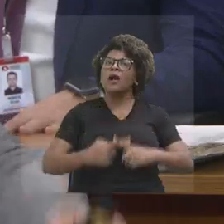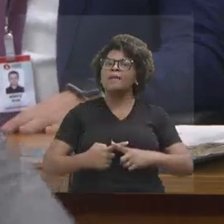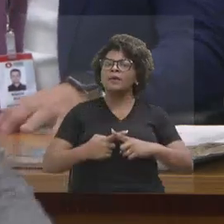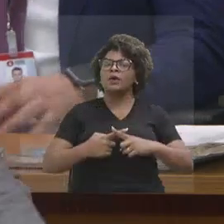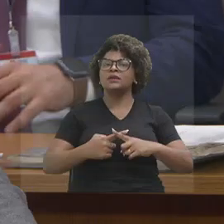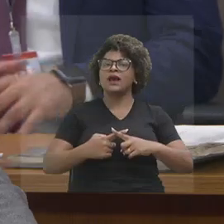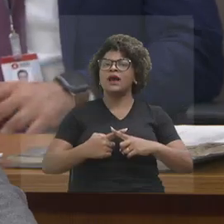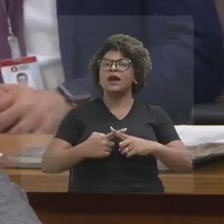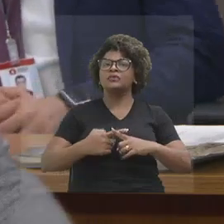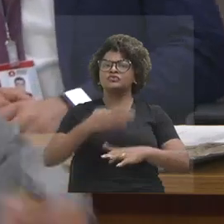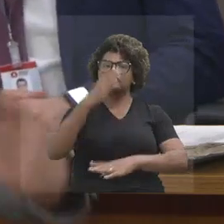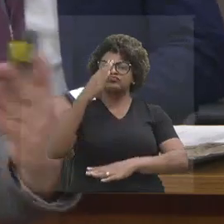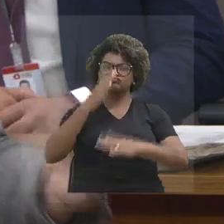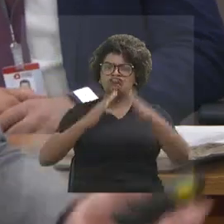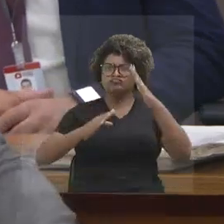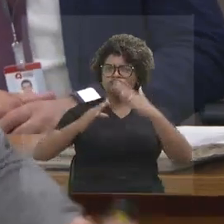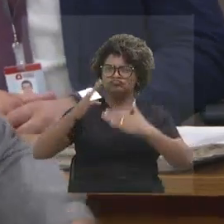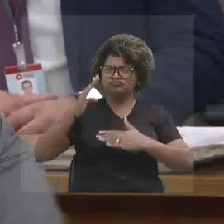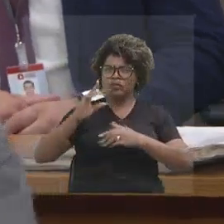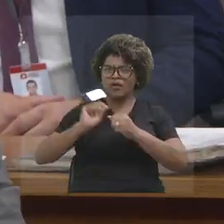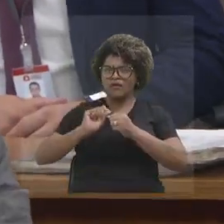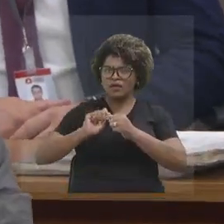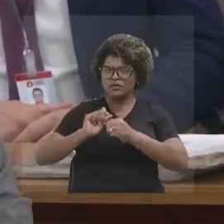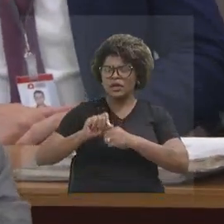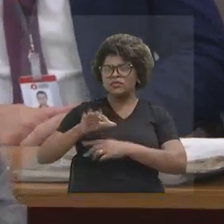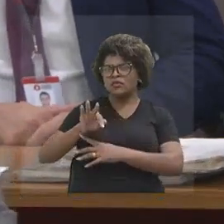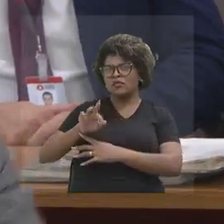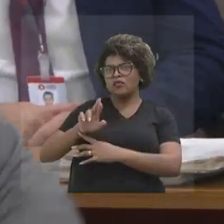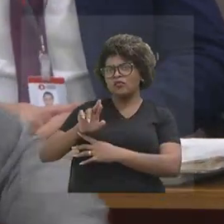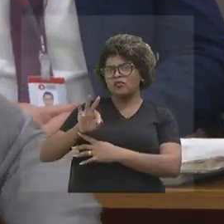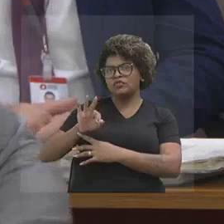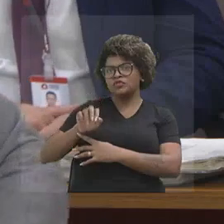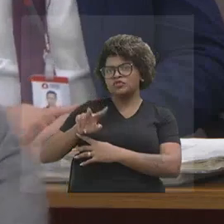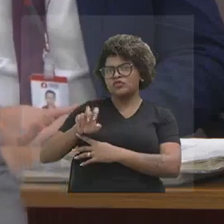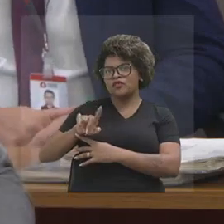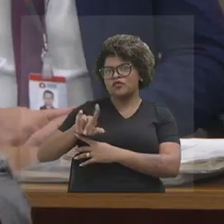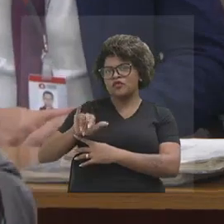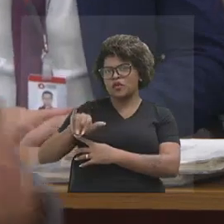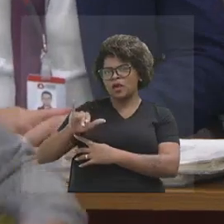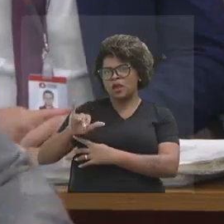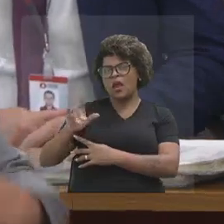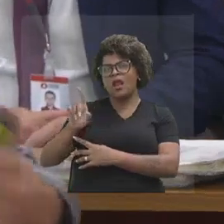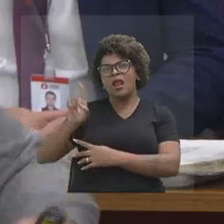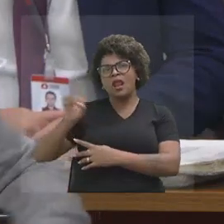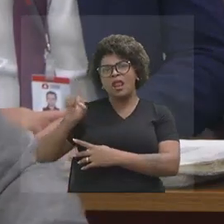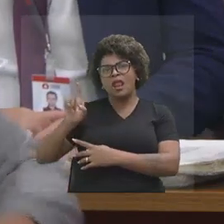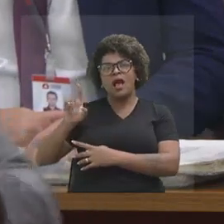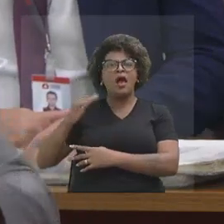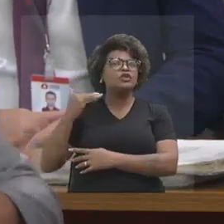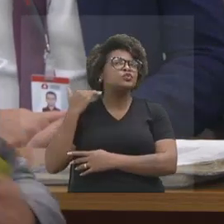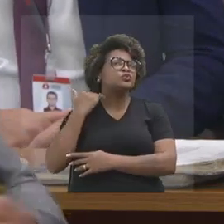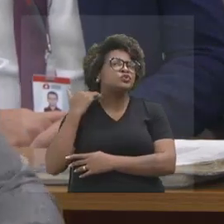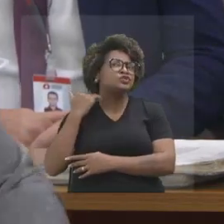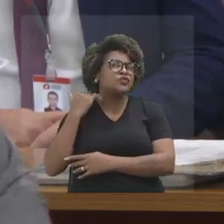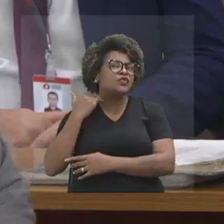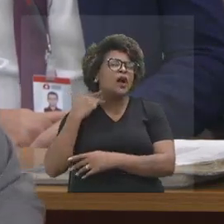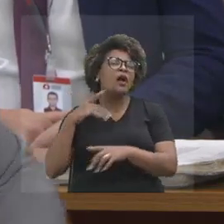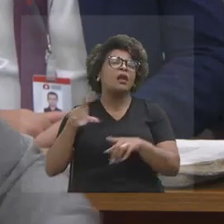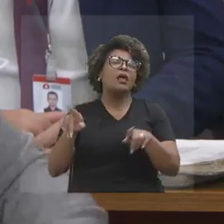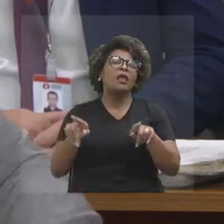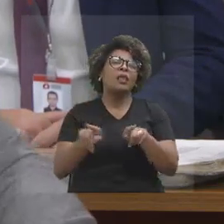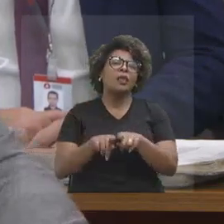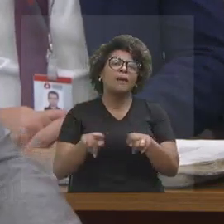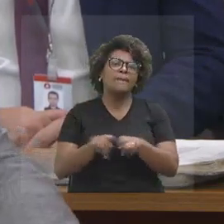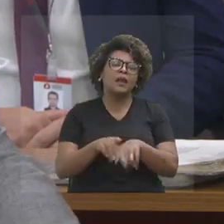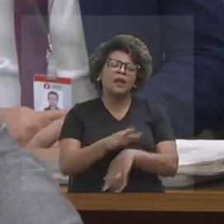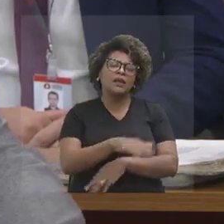outro dia, fez uma do futebol, que está ampliando lá em Juiz de Fora, e de crianças, adolescentes, teve um destaque do basquete, matéria